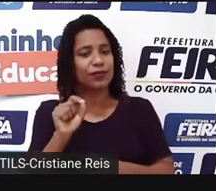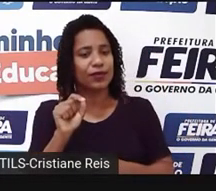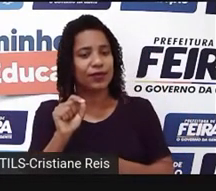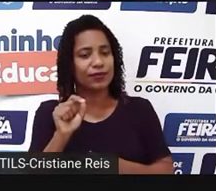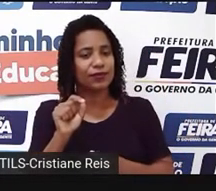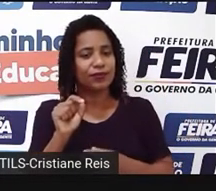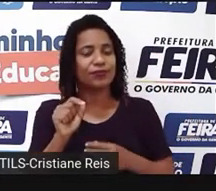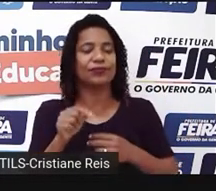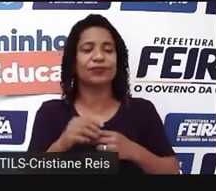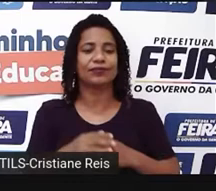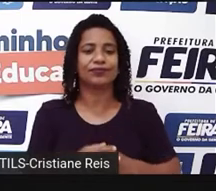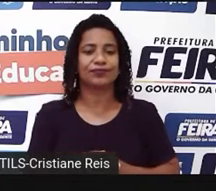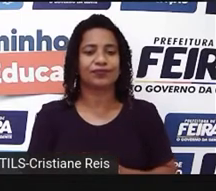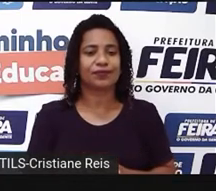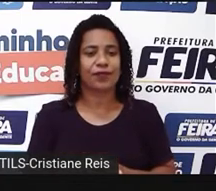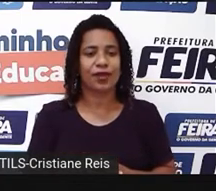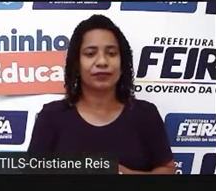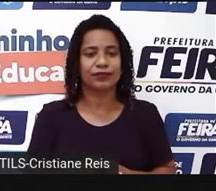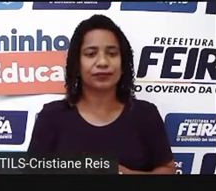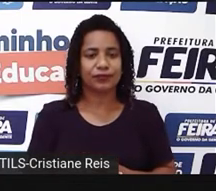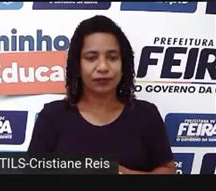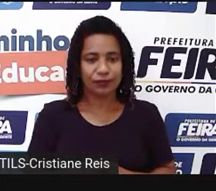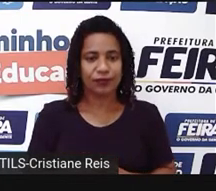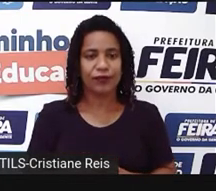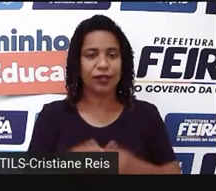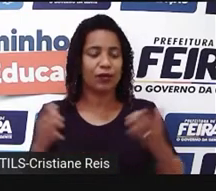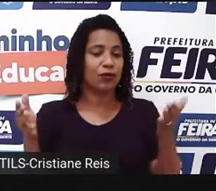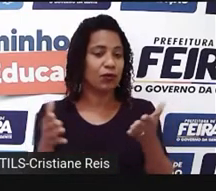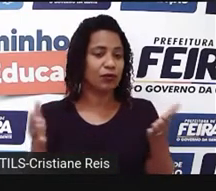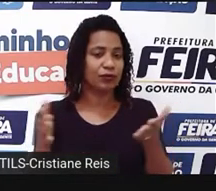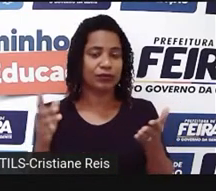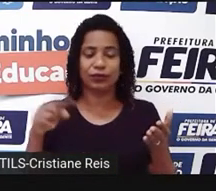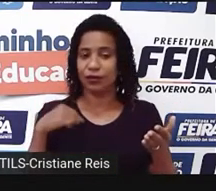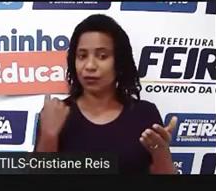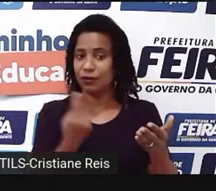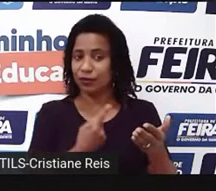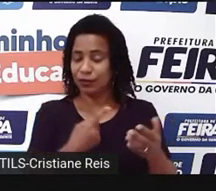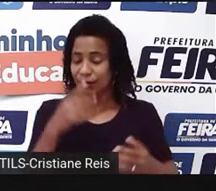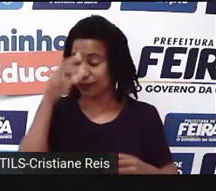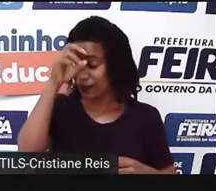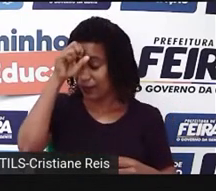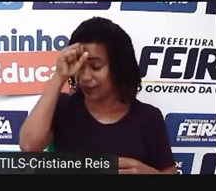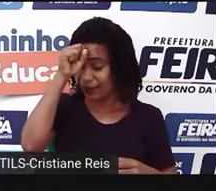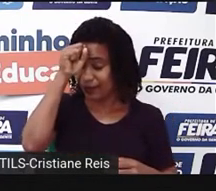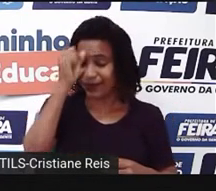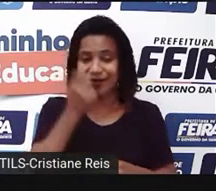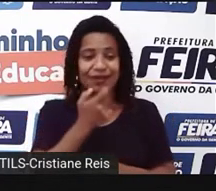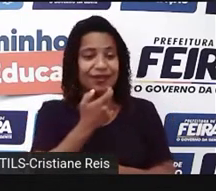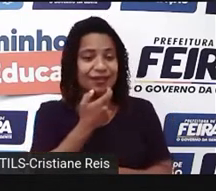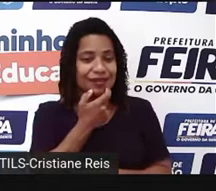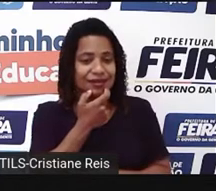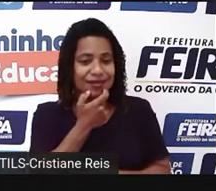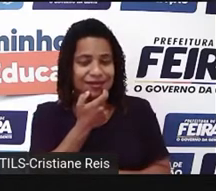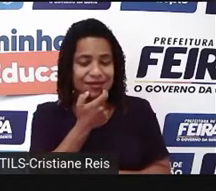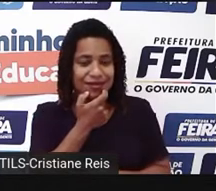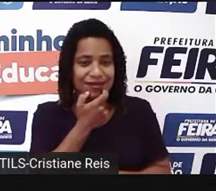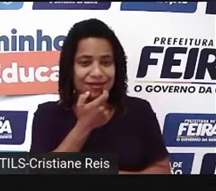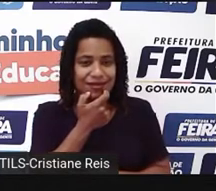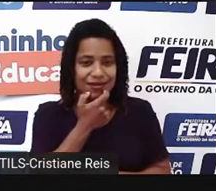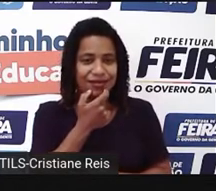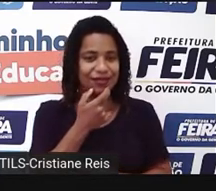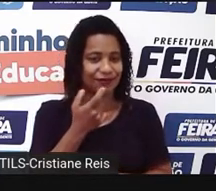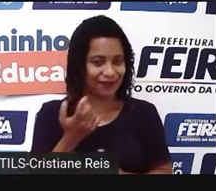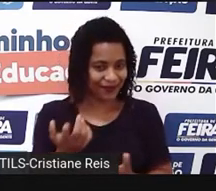and plural knots. Então, vamos falar sobre umas palavrinhas de inglês, que nós denominamos de quant fires,